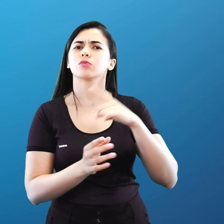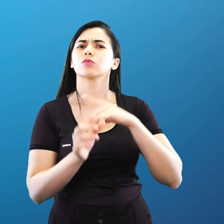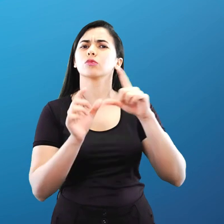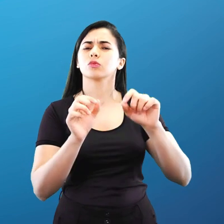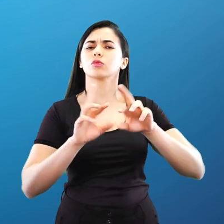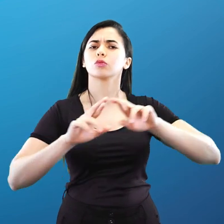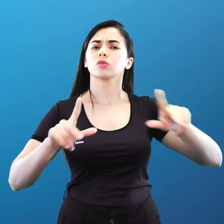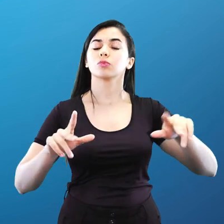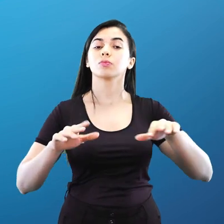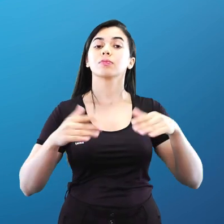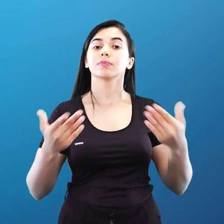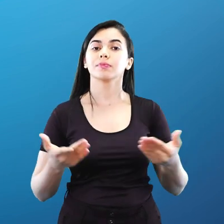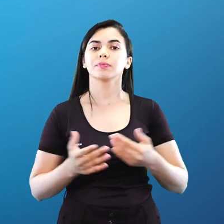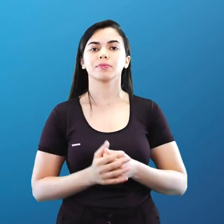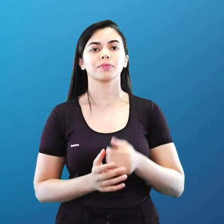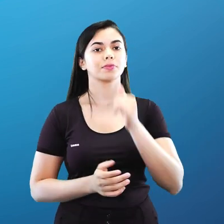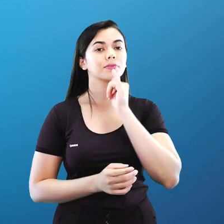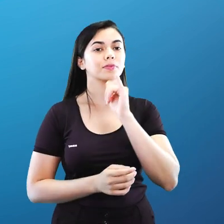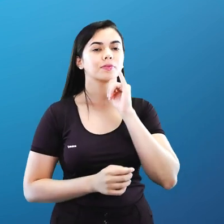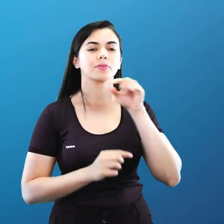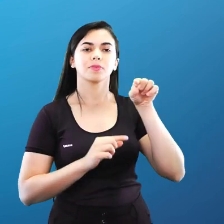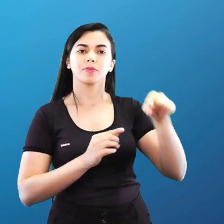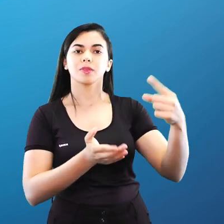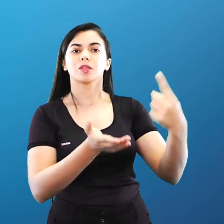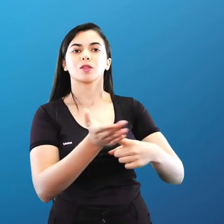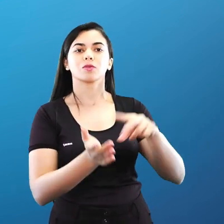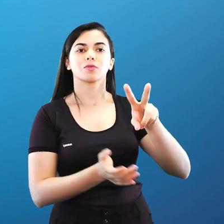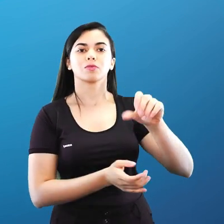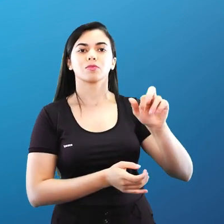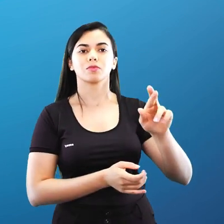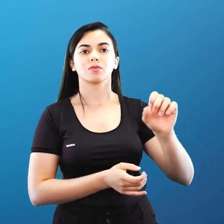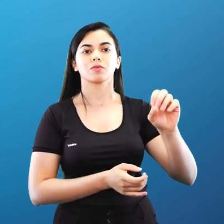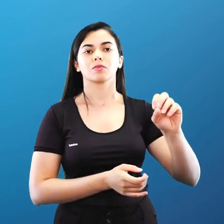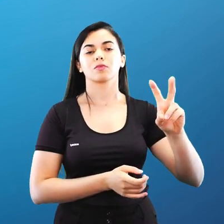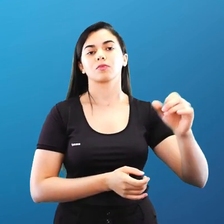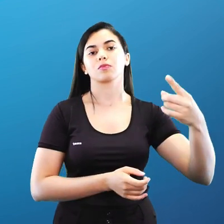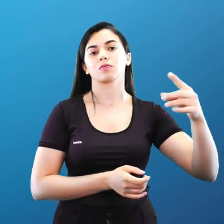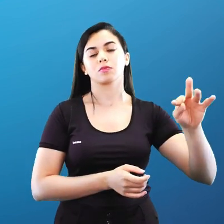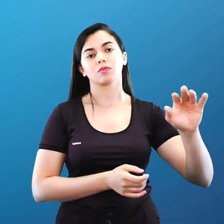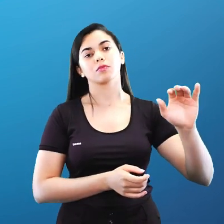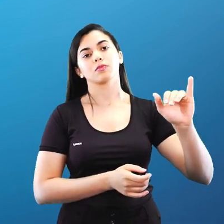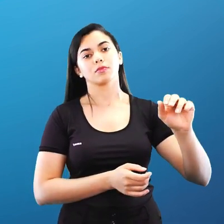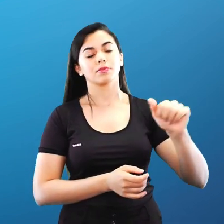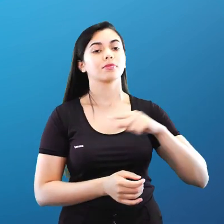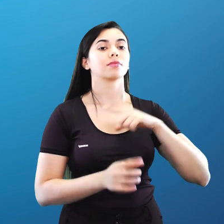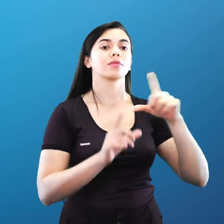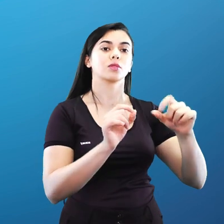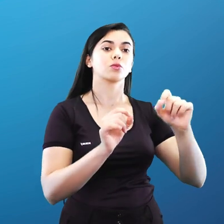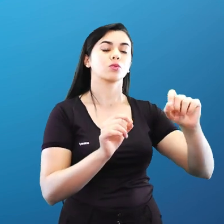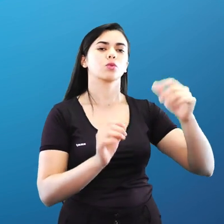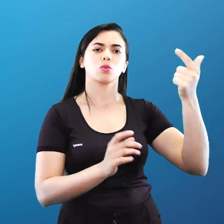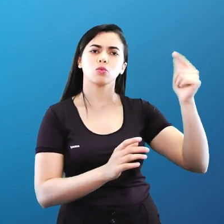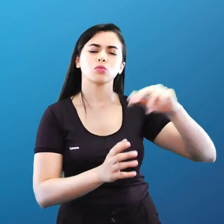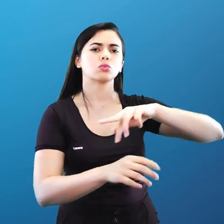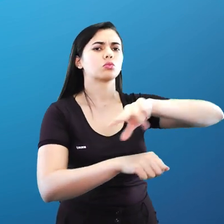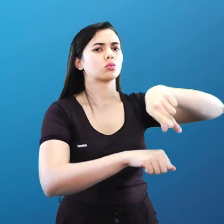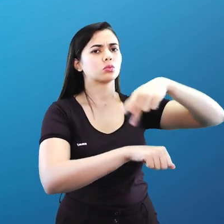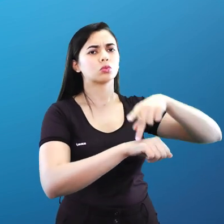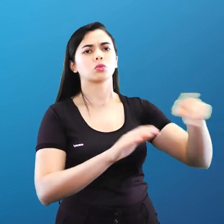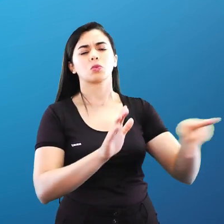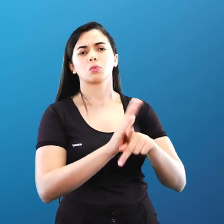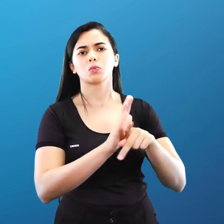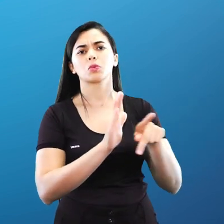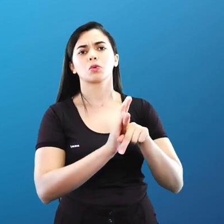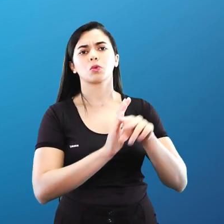o Pacto de Vassóvia a gente tinha Albânia, Bulgária, né, aqueles países ali mesmo da União Soviética, mesmo com a se